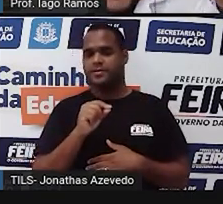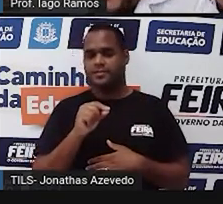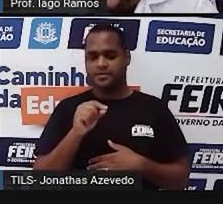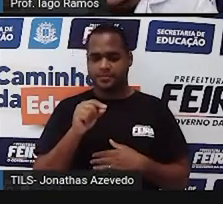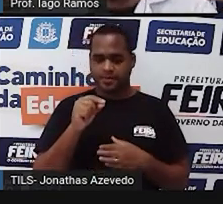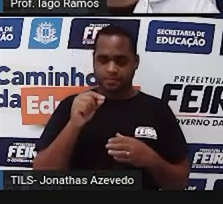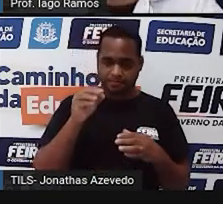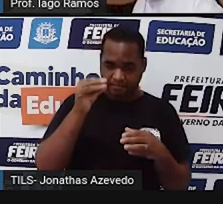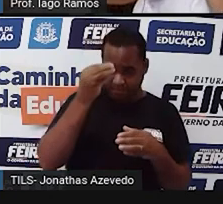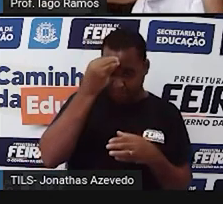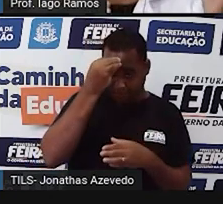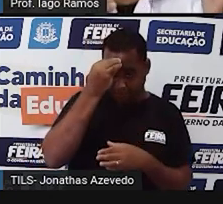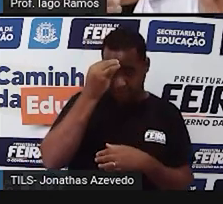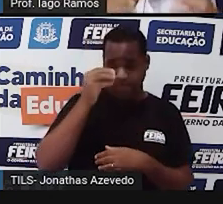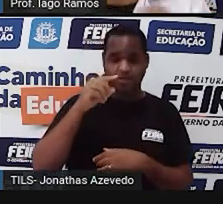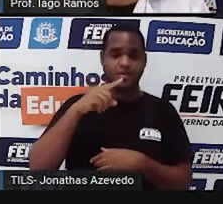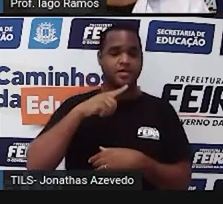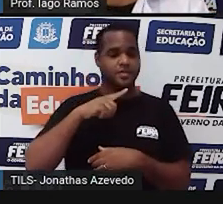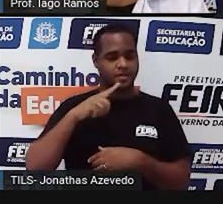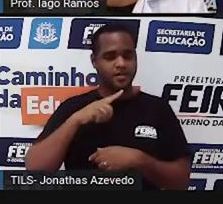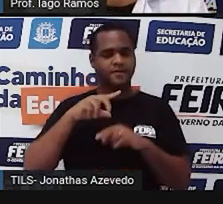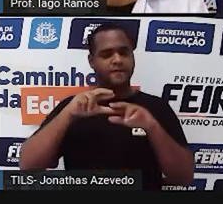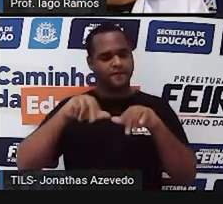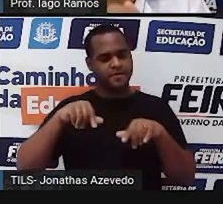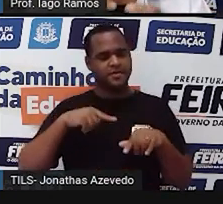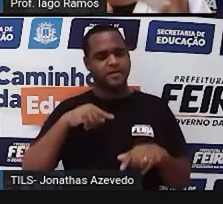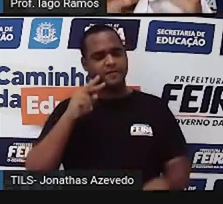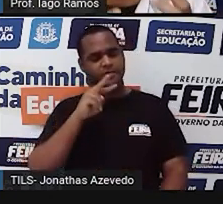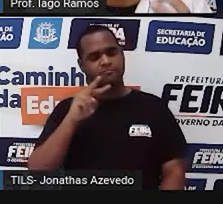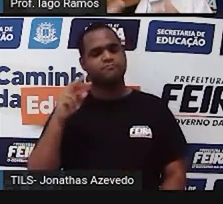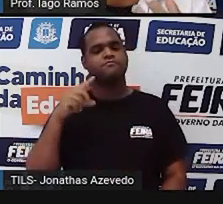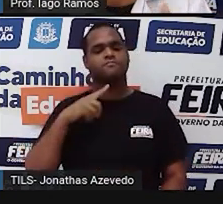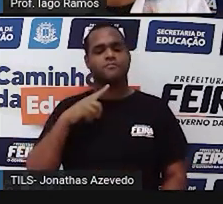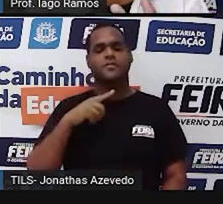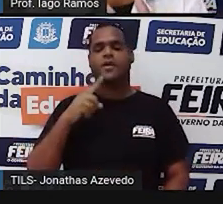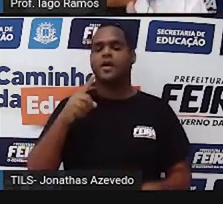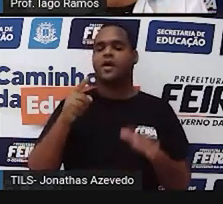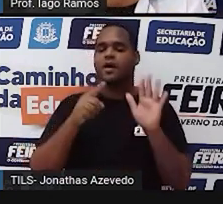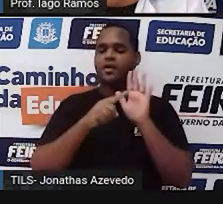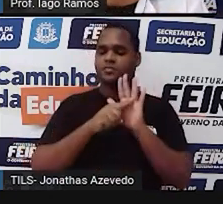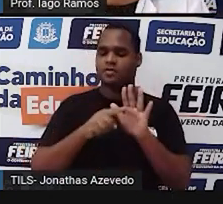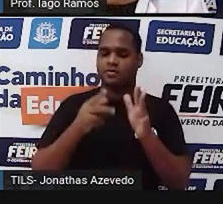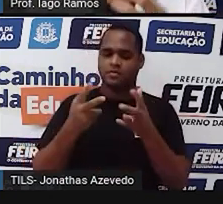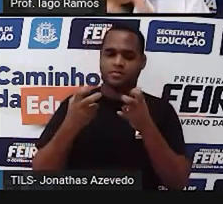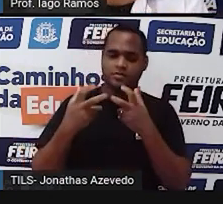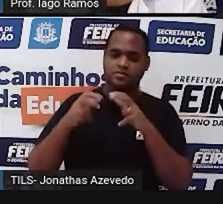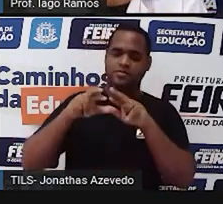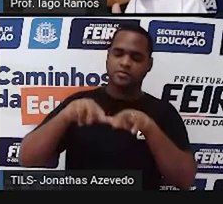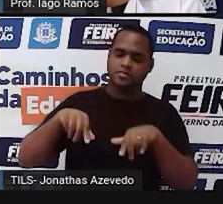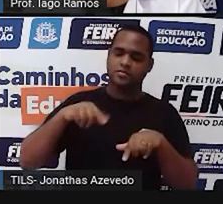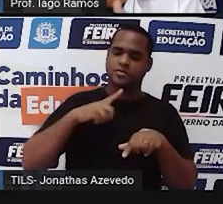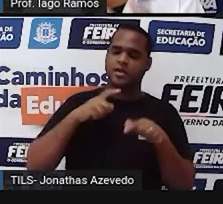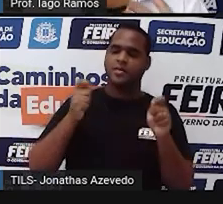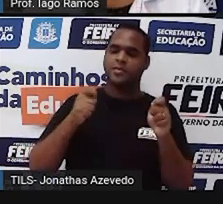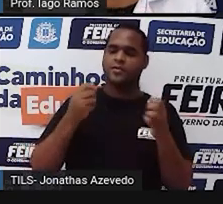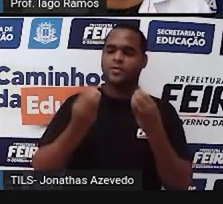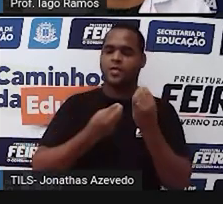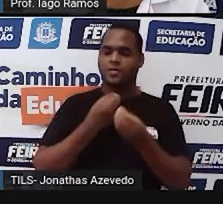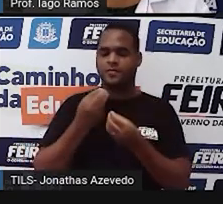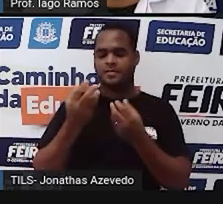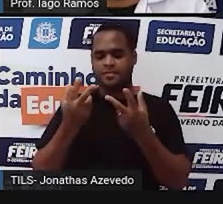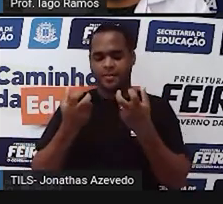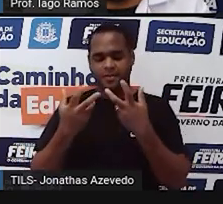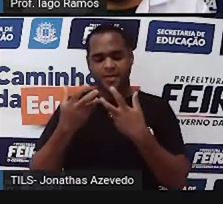memórias, né, de coisas que você viu nessa aula e isso vai te ajudando a perceber o quanto você conseguiu